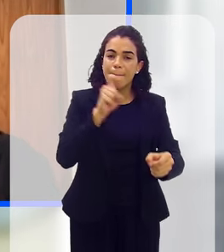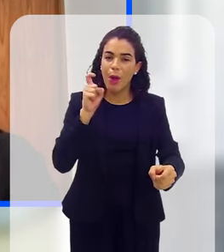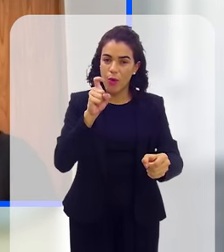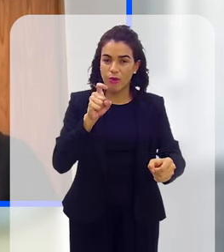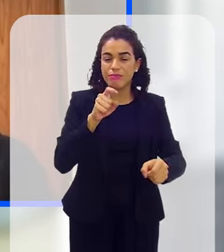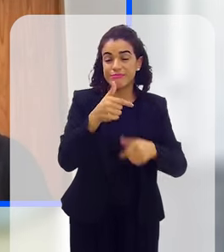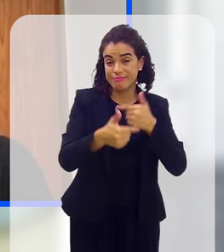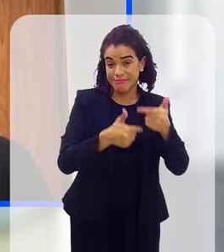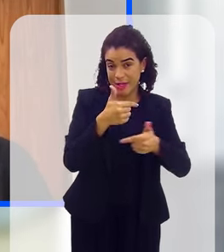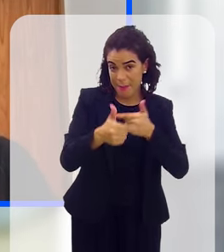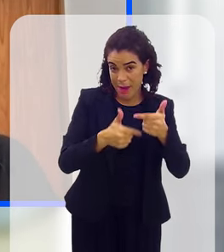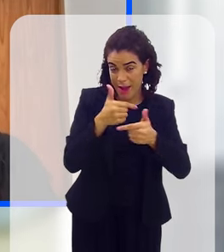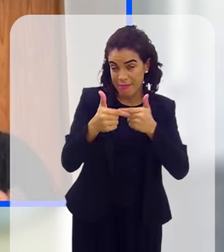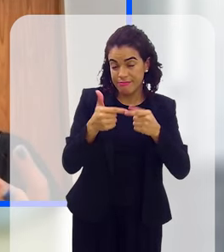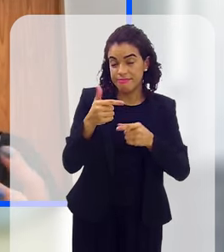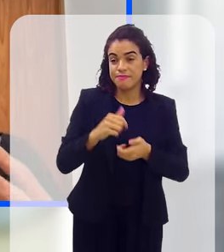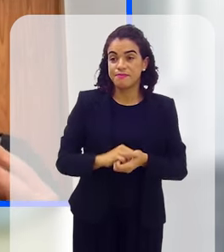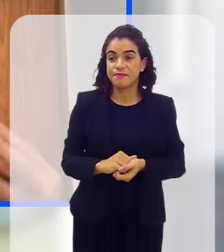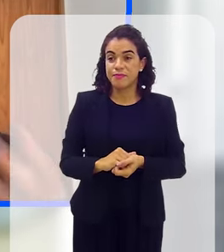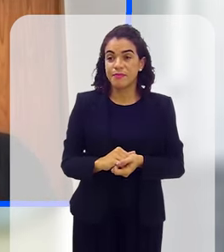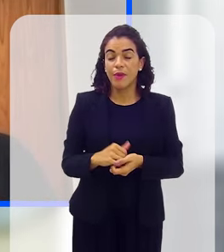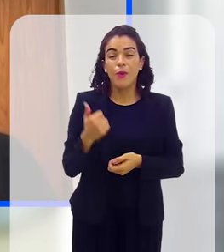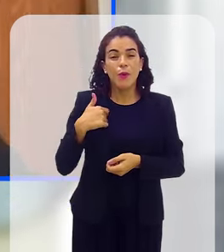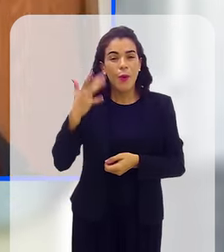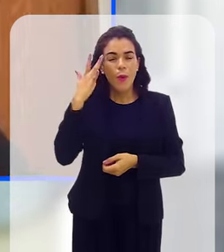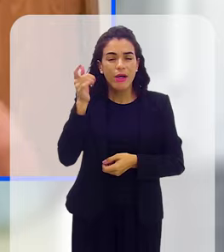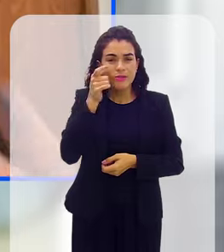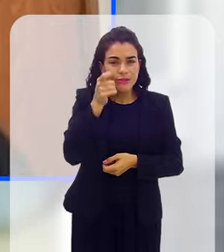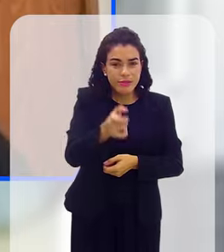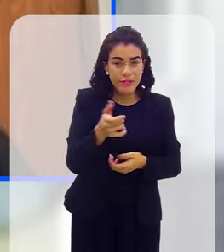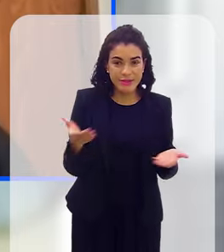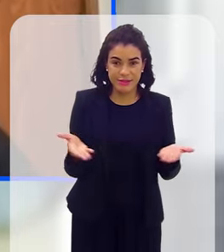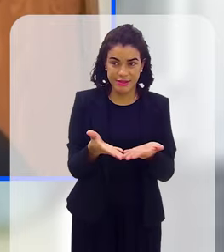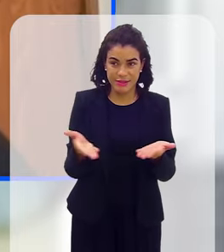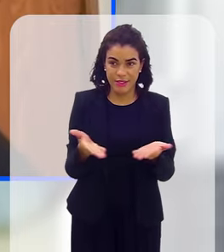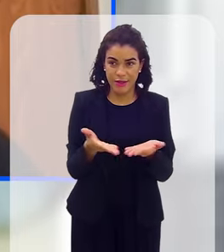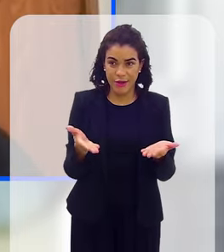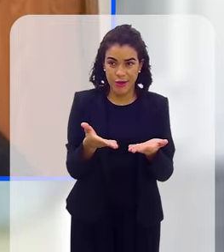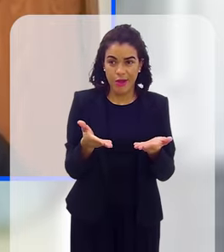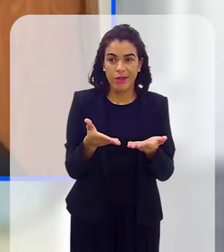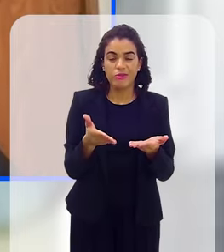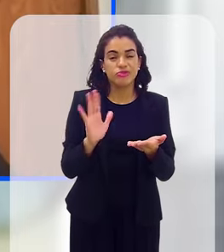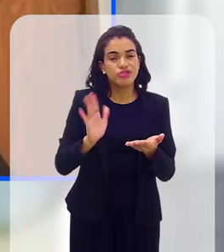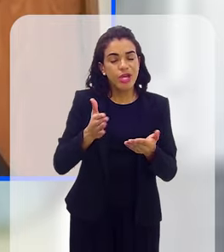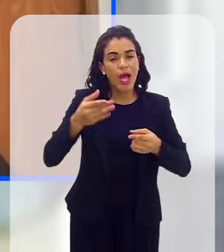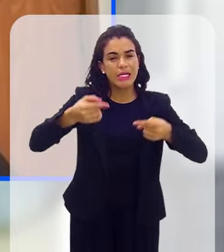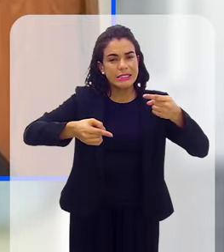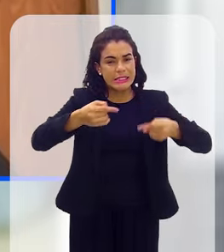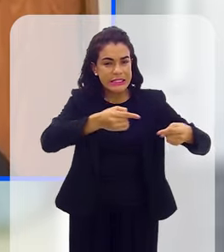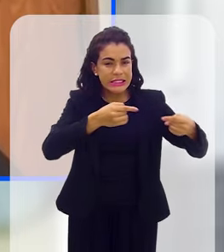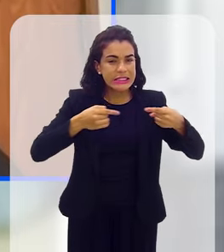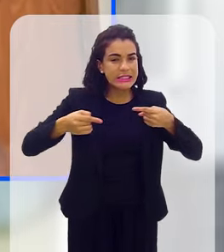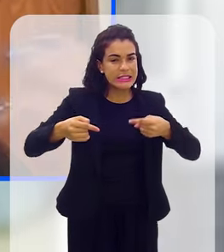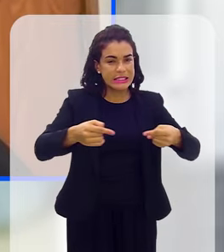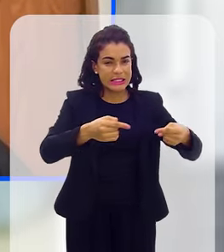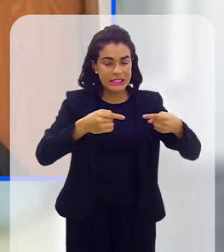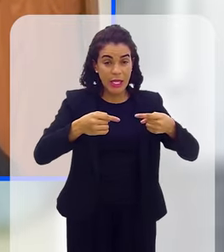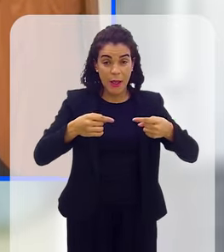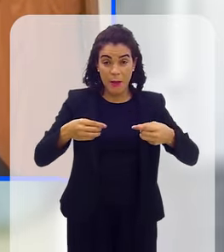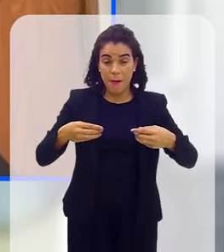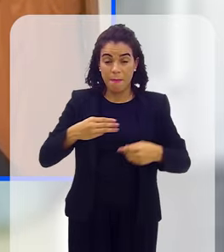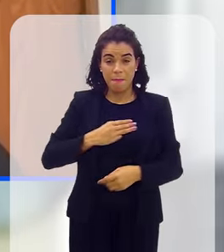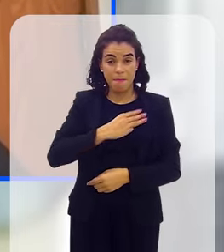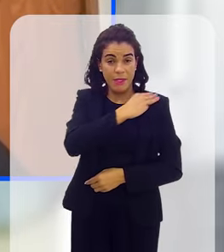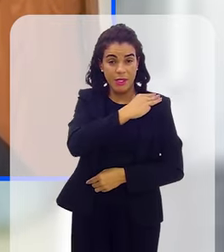se essa lograr êxito. Então, o que eu acho interessante atualmente que está sendo discutido pelo ministro